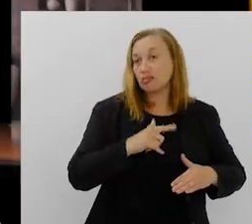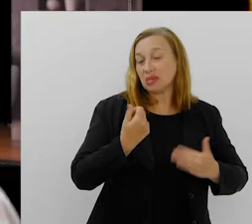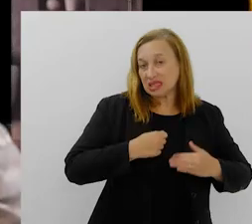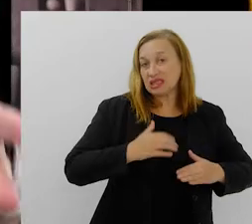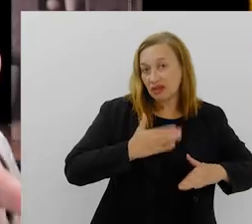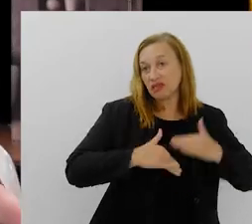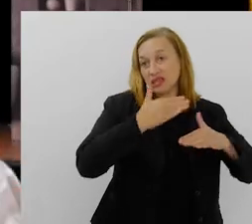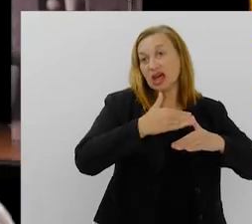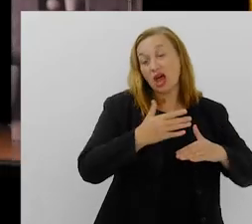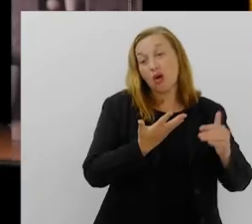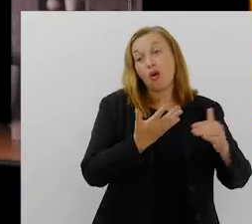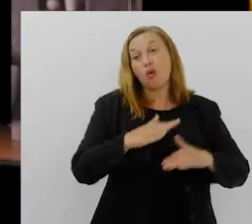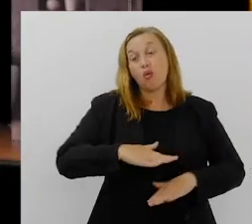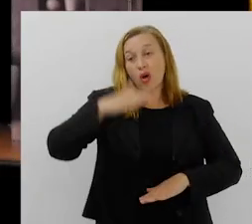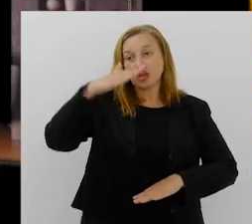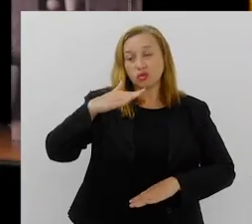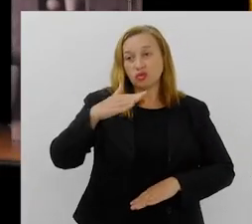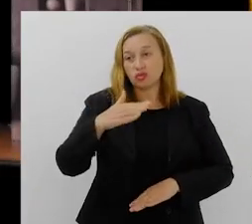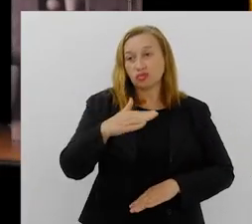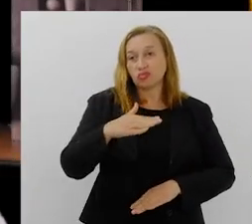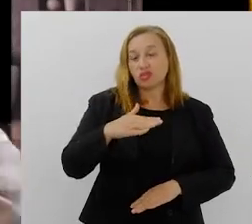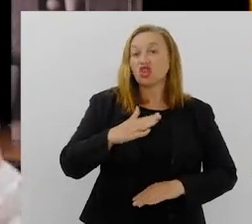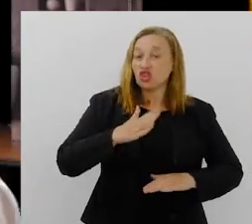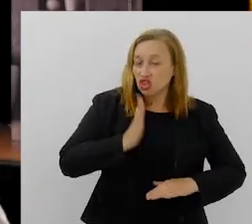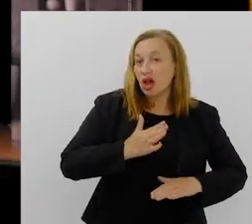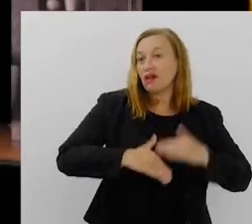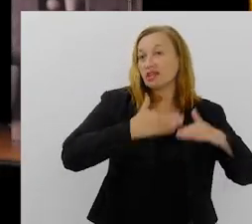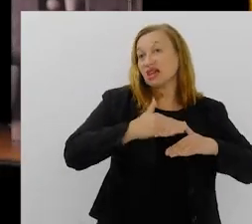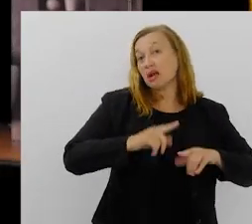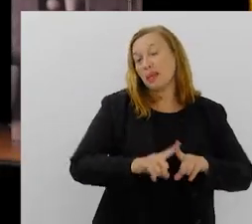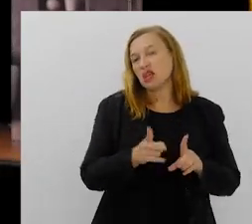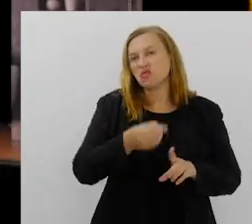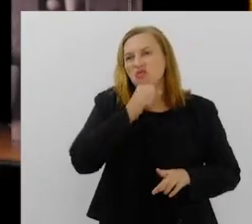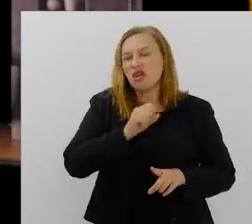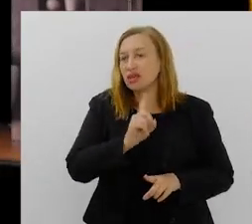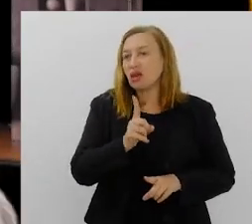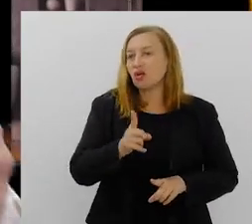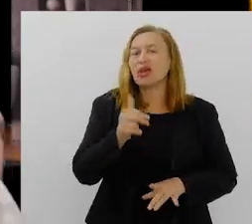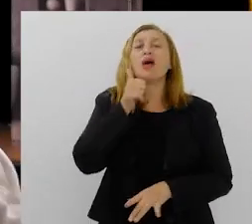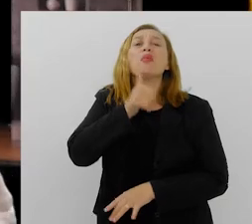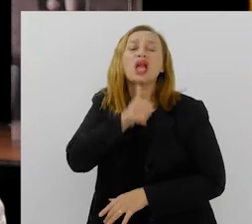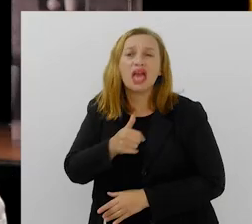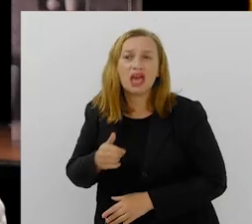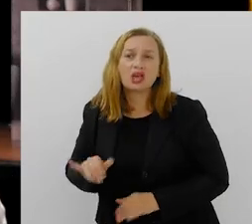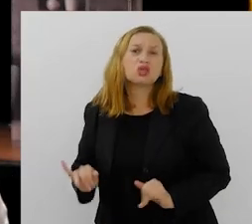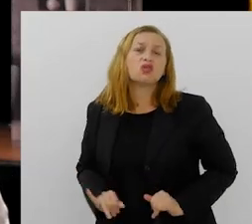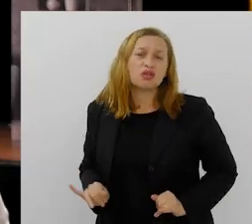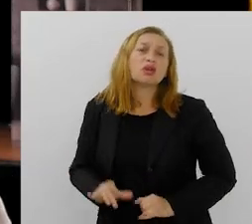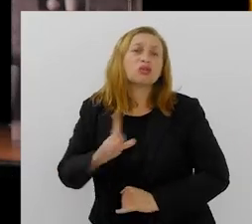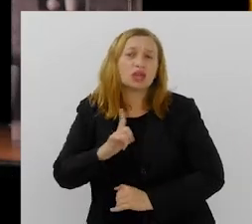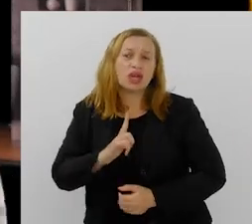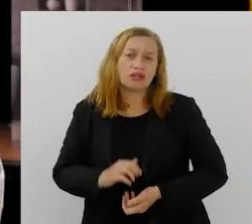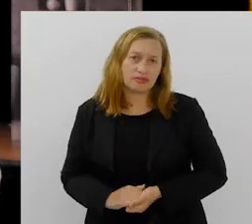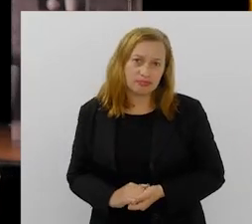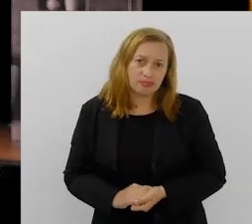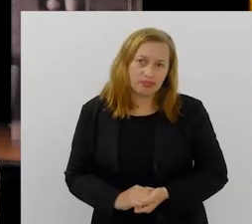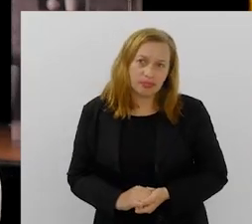adultos já avançaram bastante, mas para o envelhecimento não. E para as mulheres? Quando uma mulher entra em sofrimento,